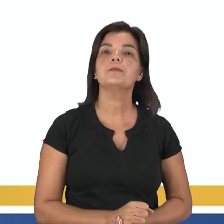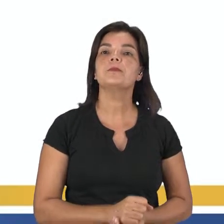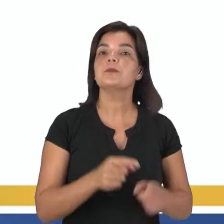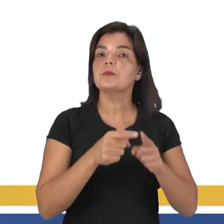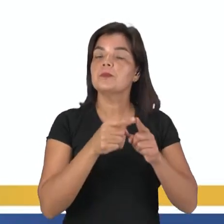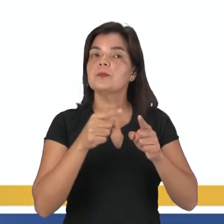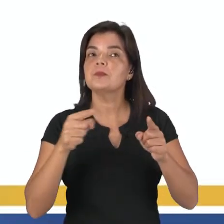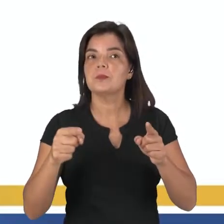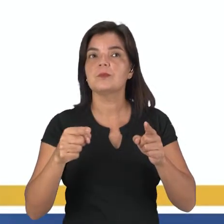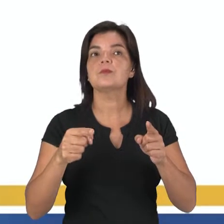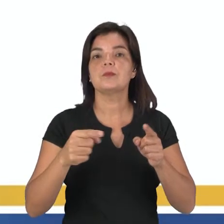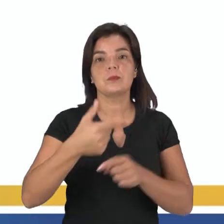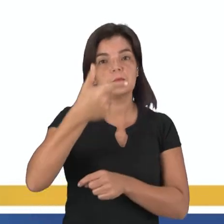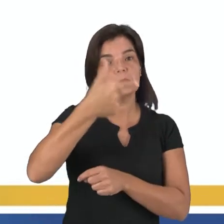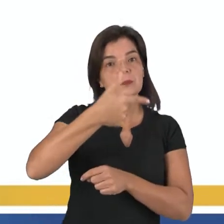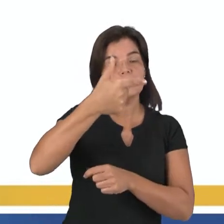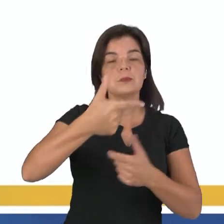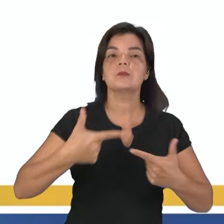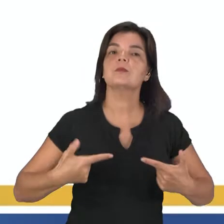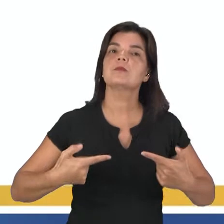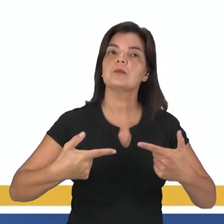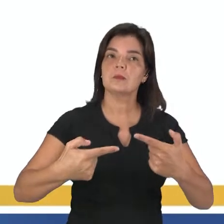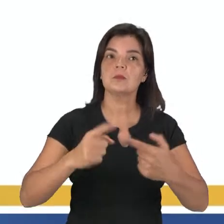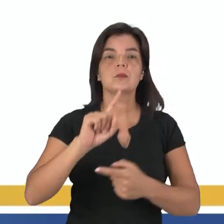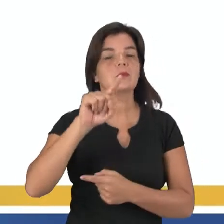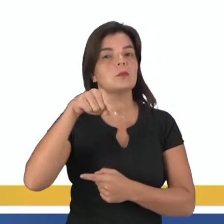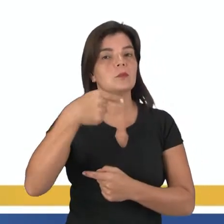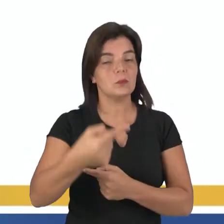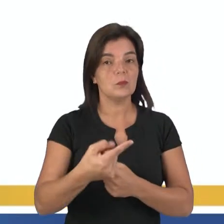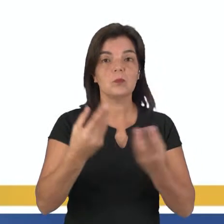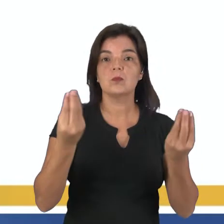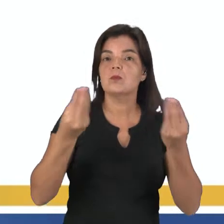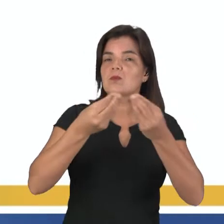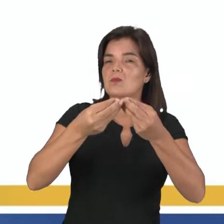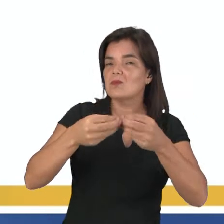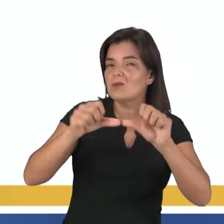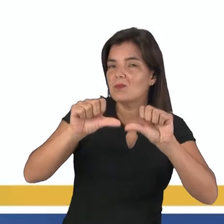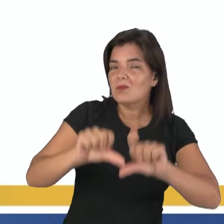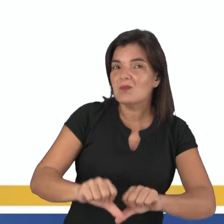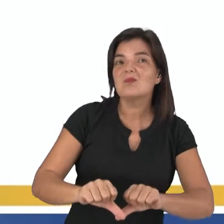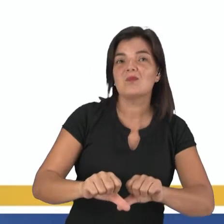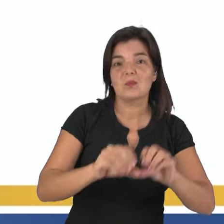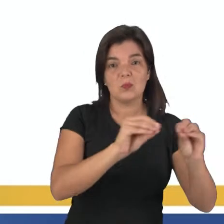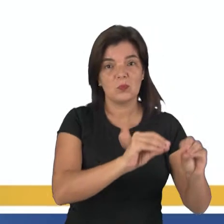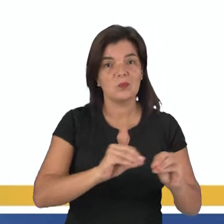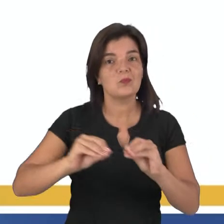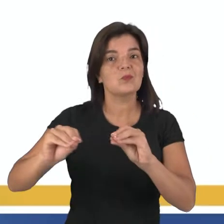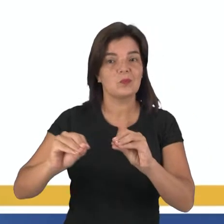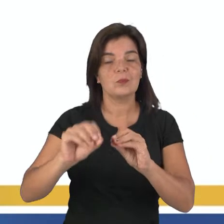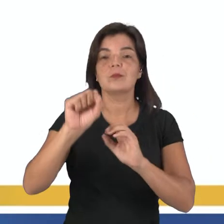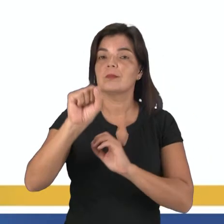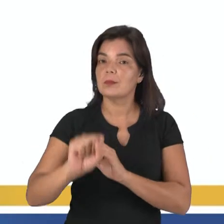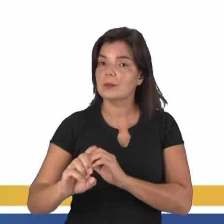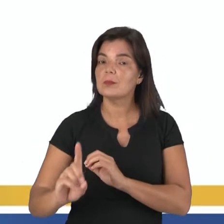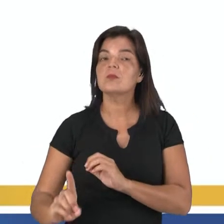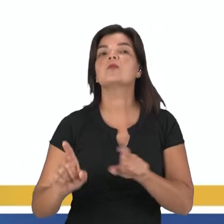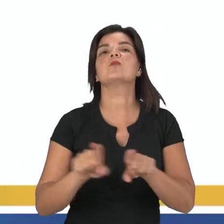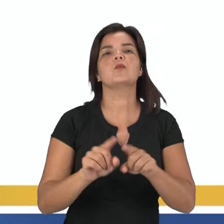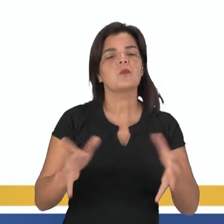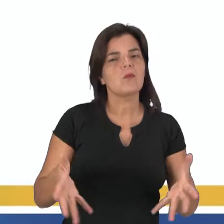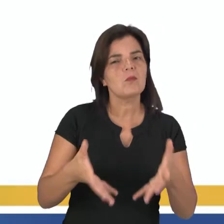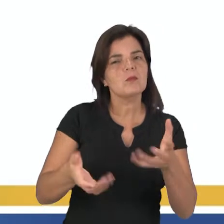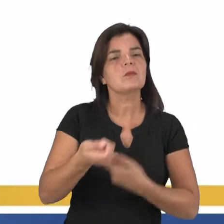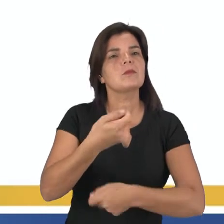no período do decorrer da Segunda Guerra Mundial. Após o declínio da borracha, muitos se dirigiram para o sudeste. Além do estímulo